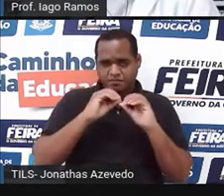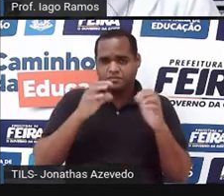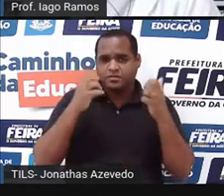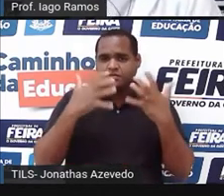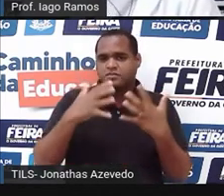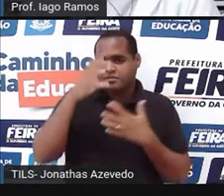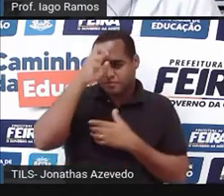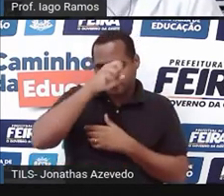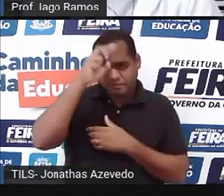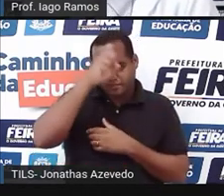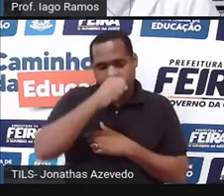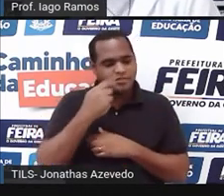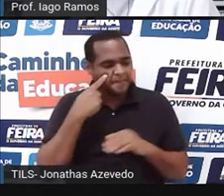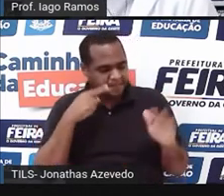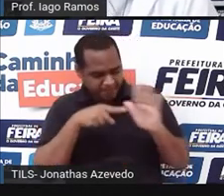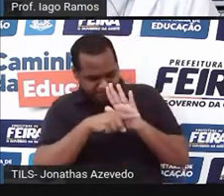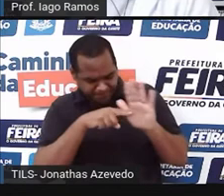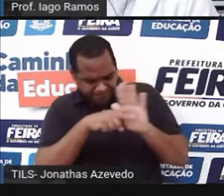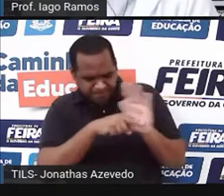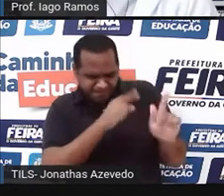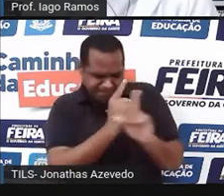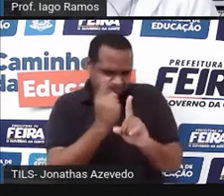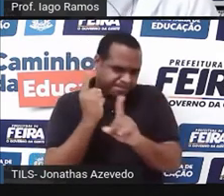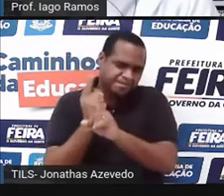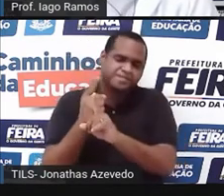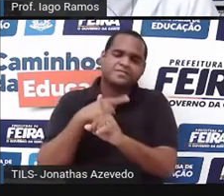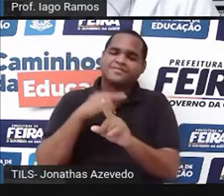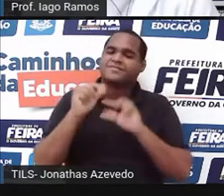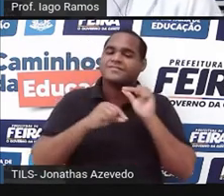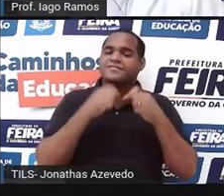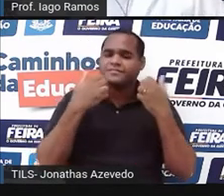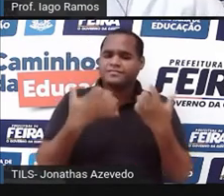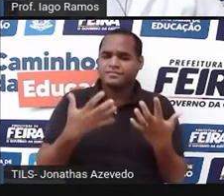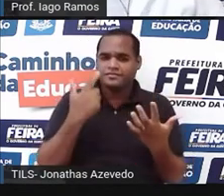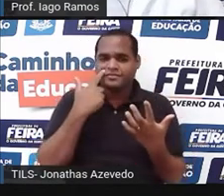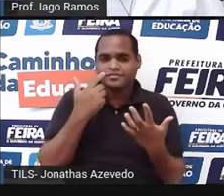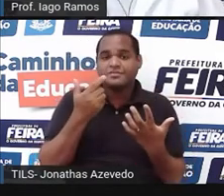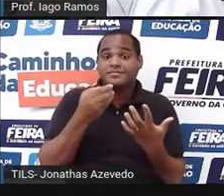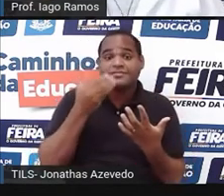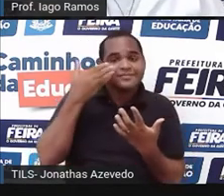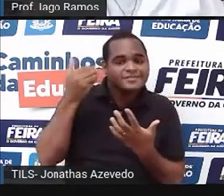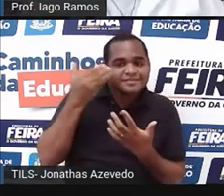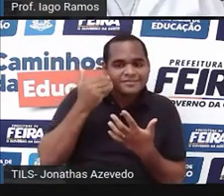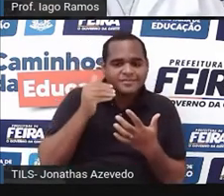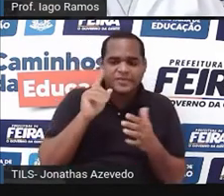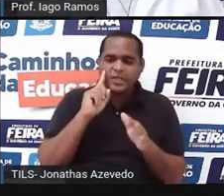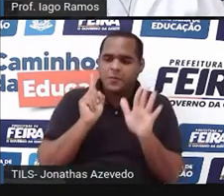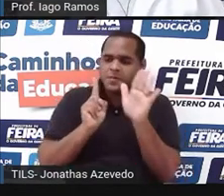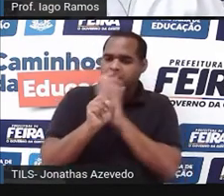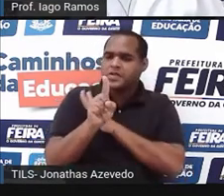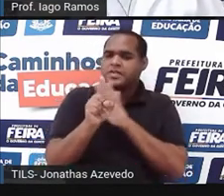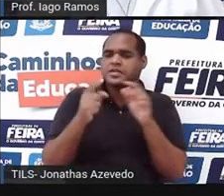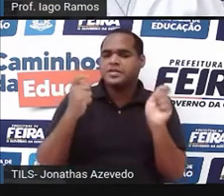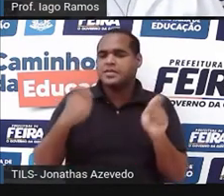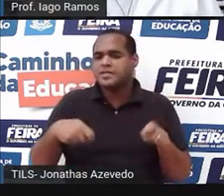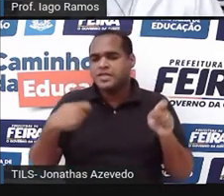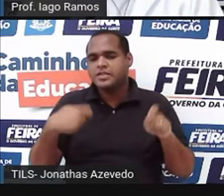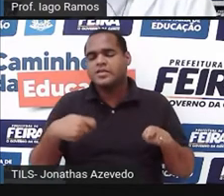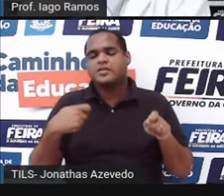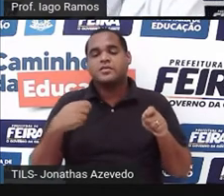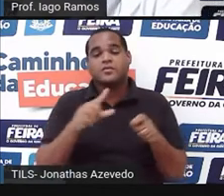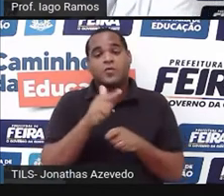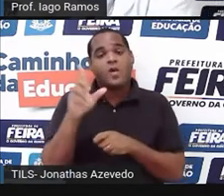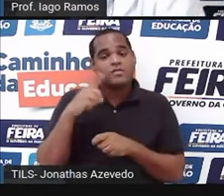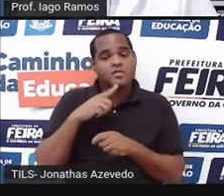aprender investigando, né? Investigar é uma tarefa onde a gente precisa perguntar, onde a gente precisa